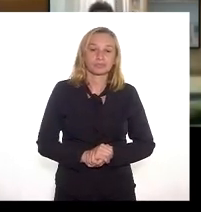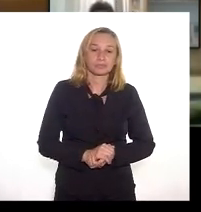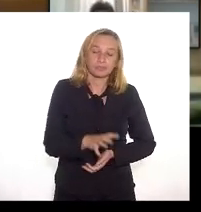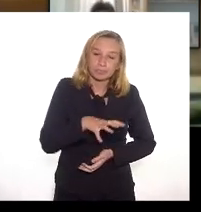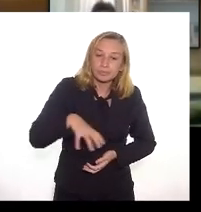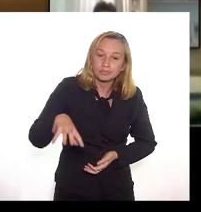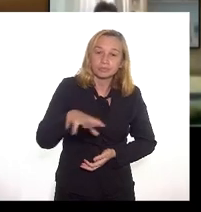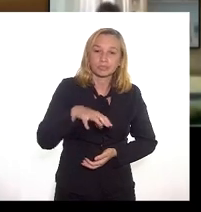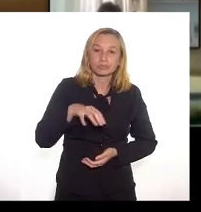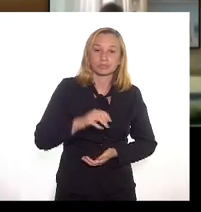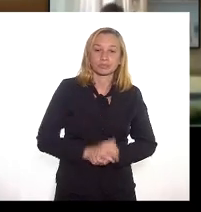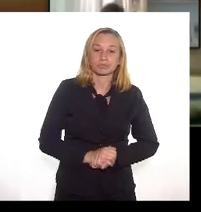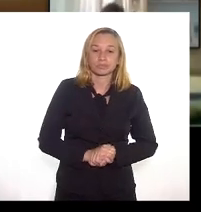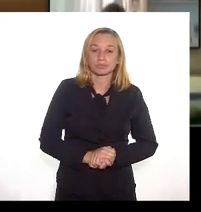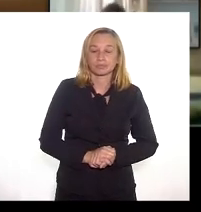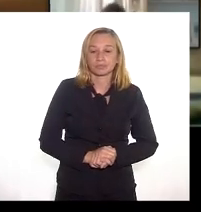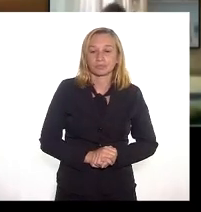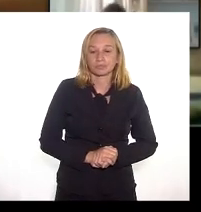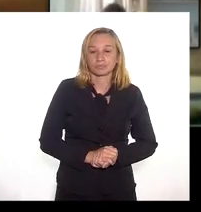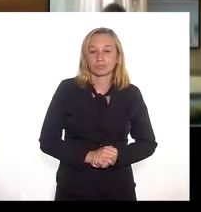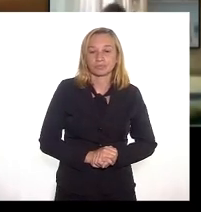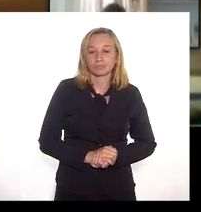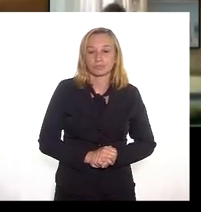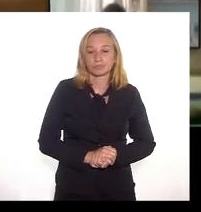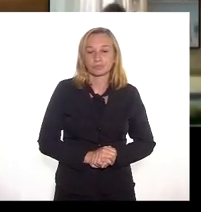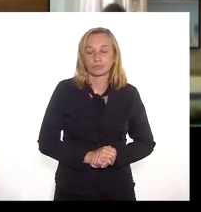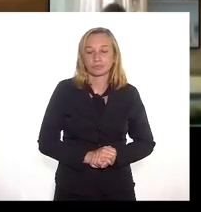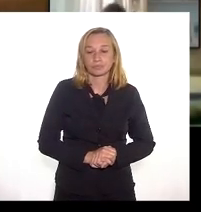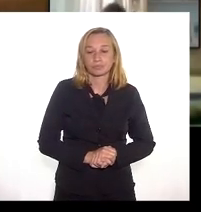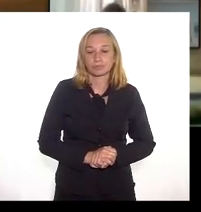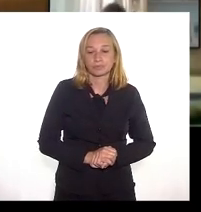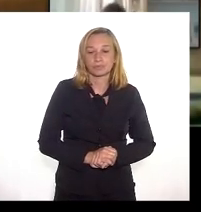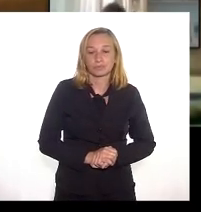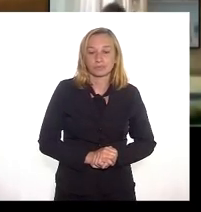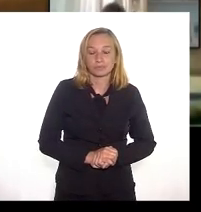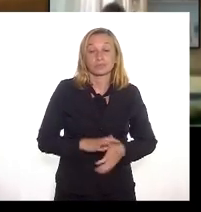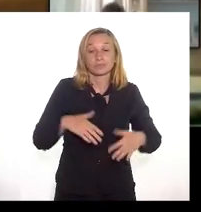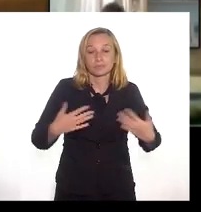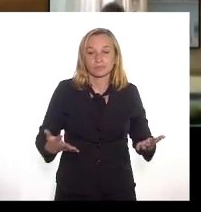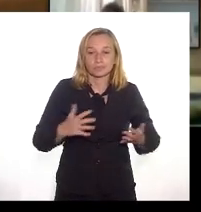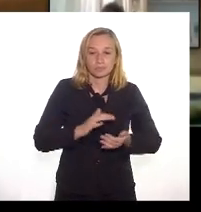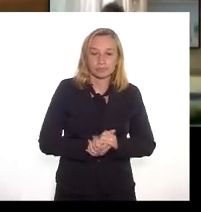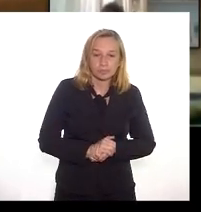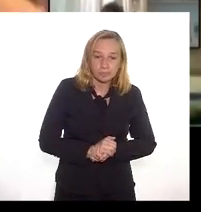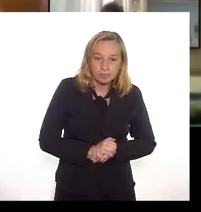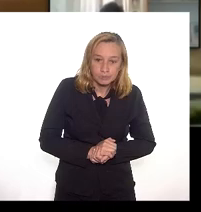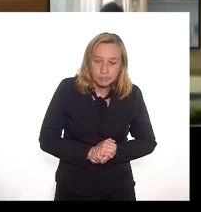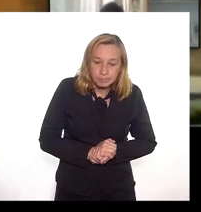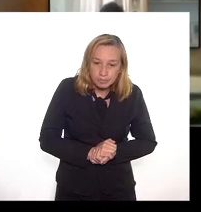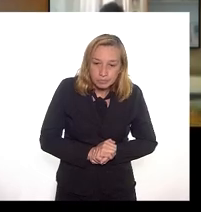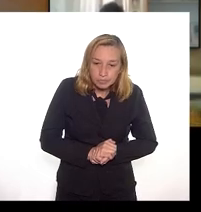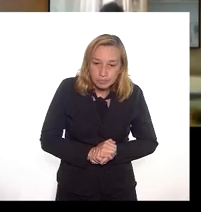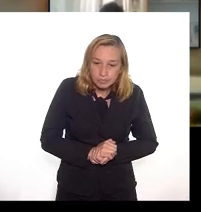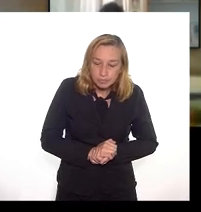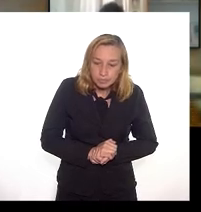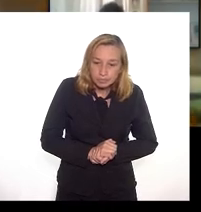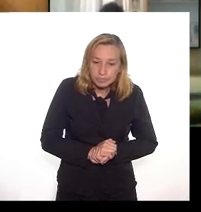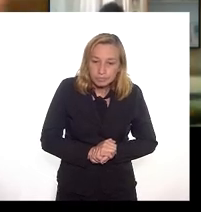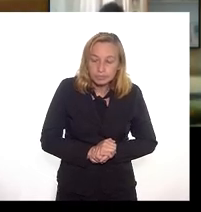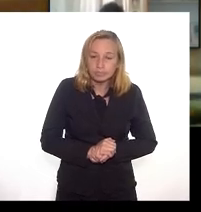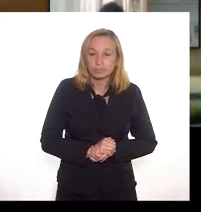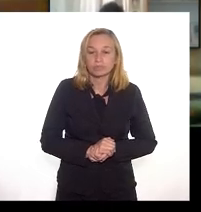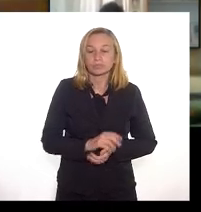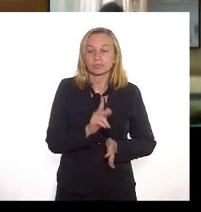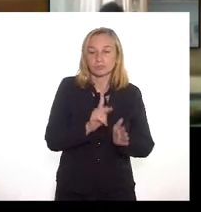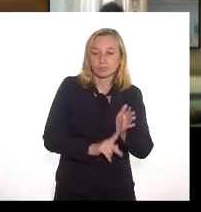inclusive com repercussão no licenciamento então a certeza e a partir do projeto Iguaçu isso